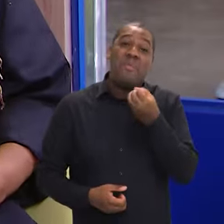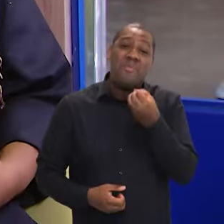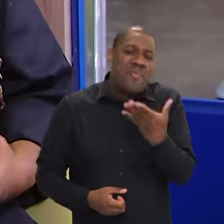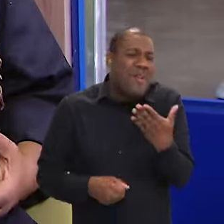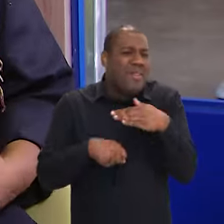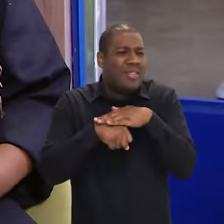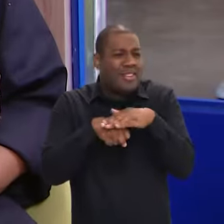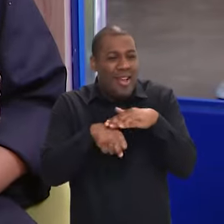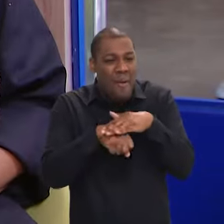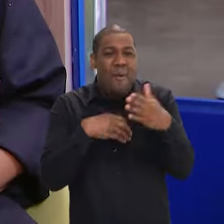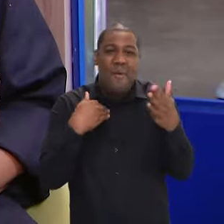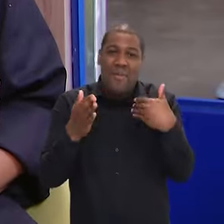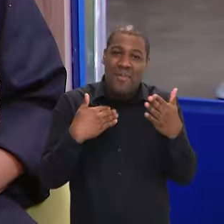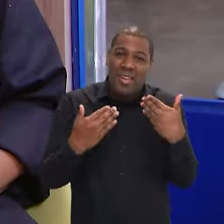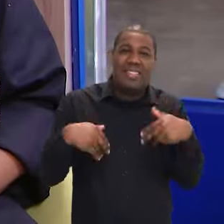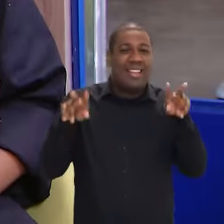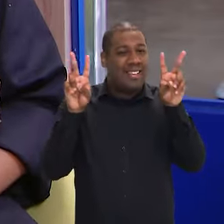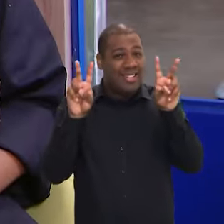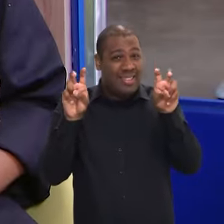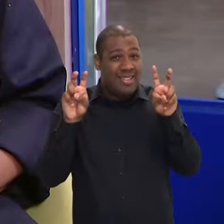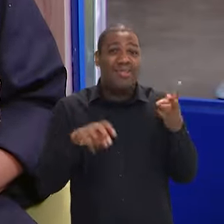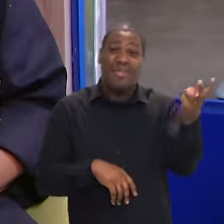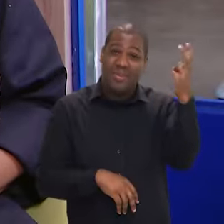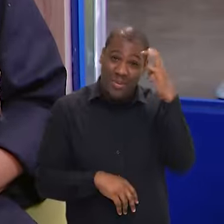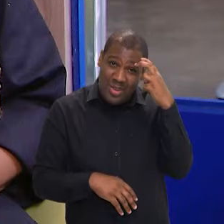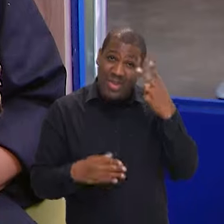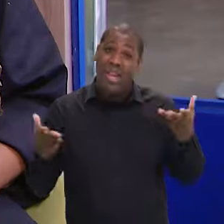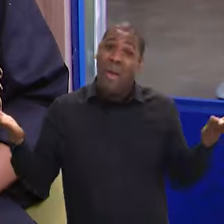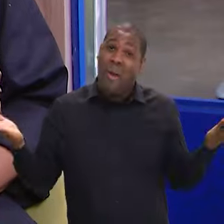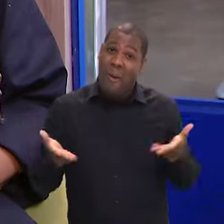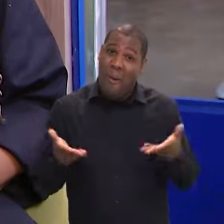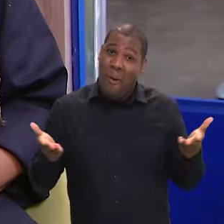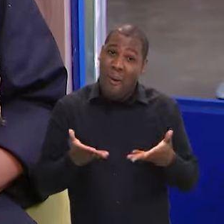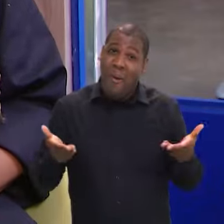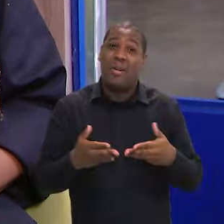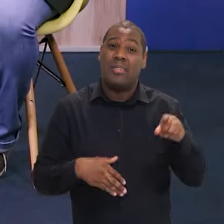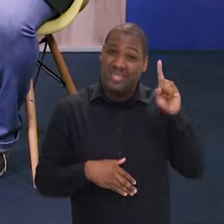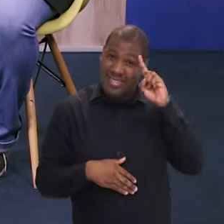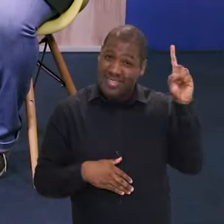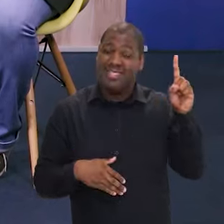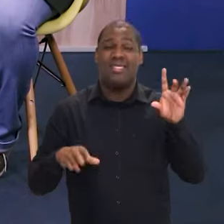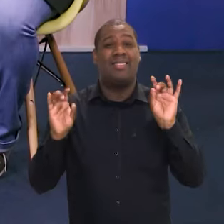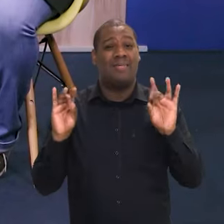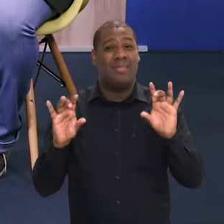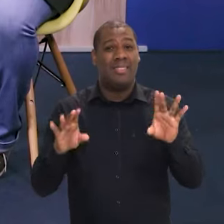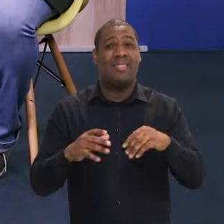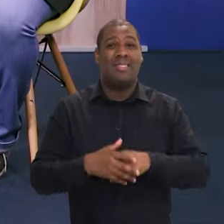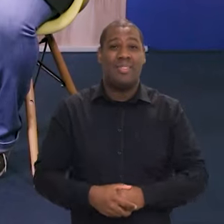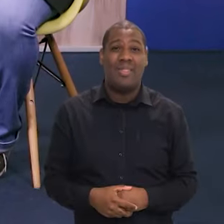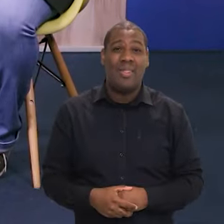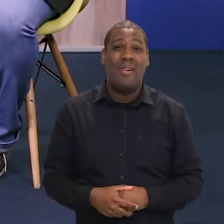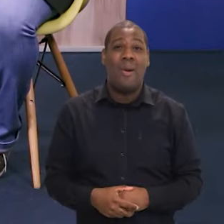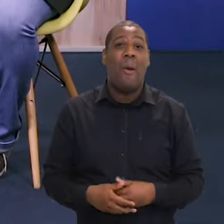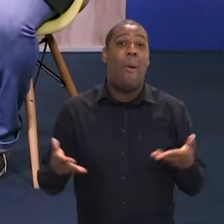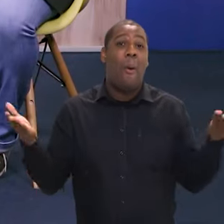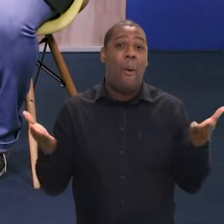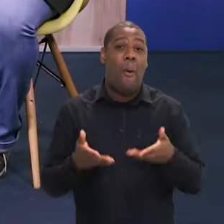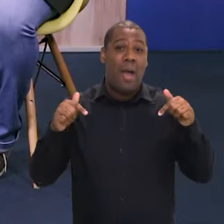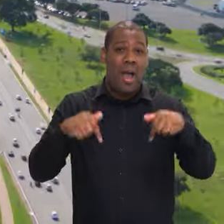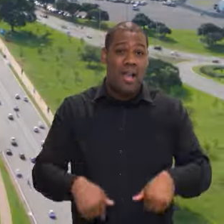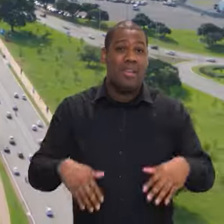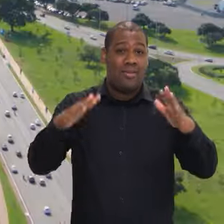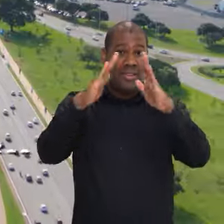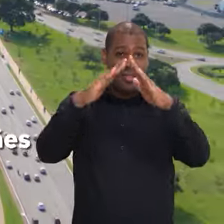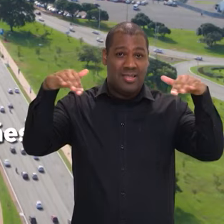é bom a gente poder também conversar um pouco sobre a cultura nesse momento tão especial para nós. Especialíssimo. Estamos hoje no